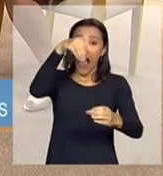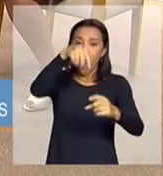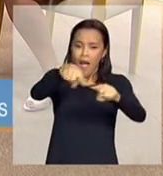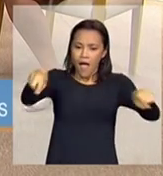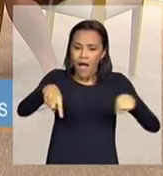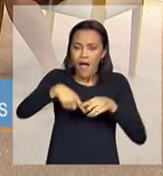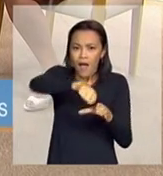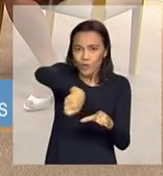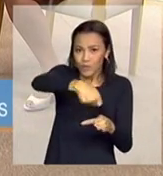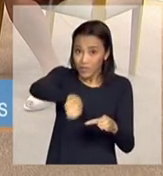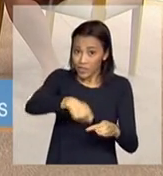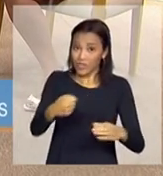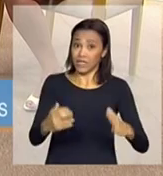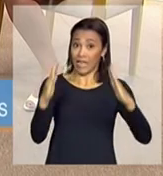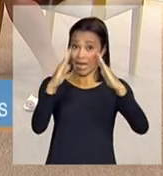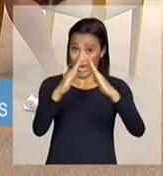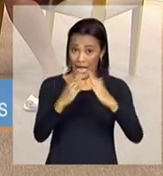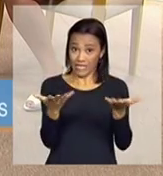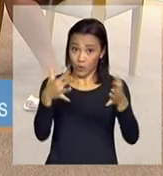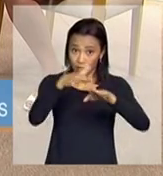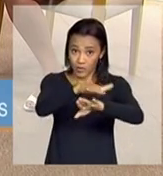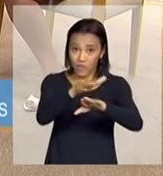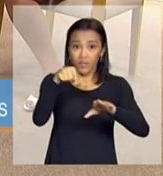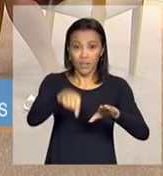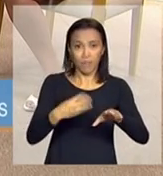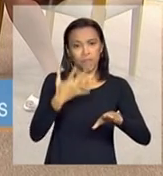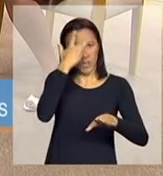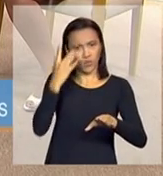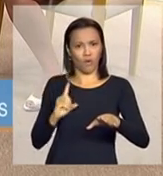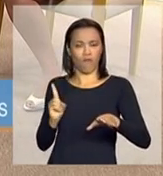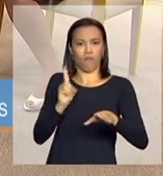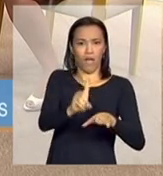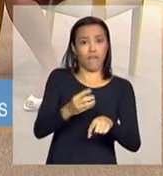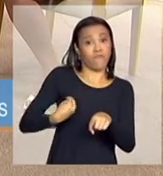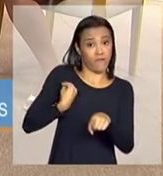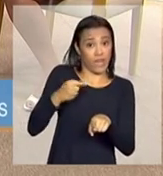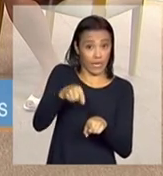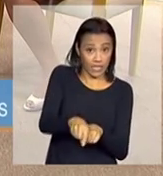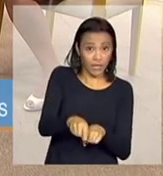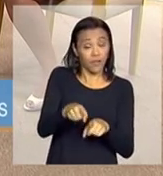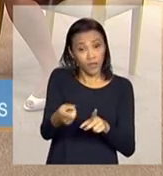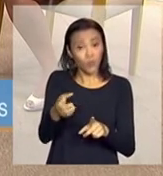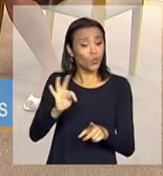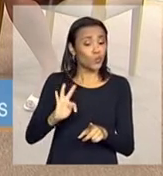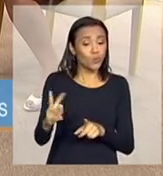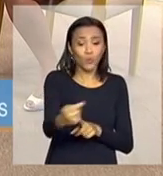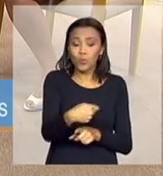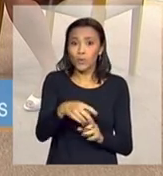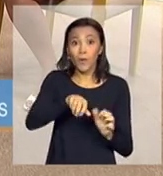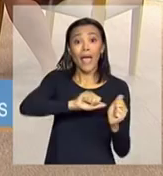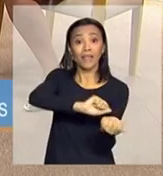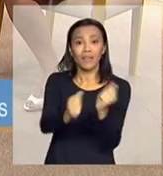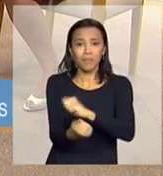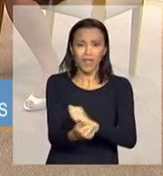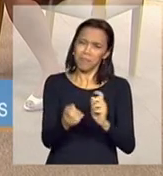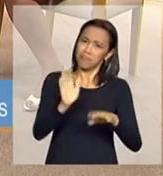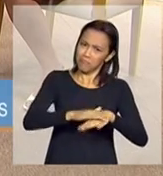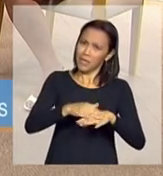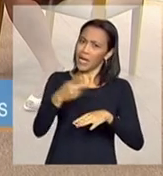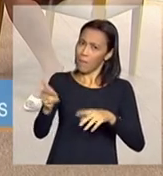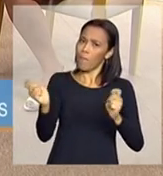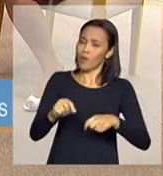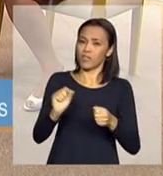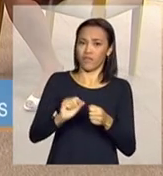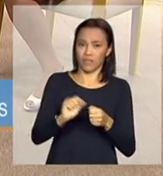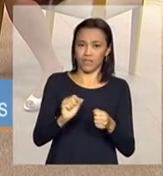vai existir essa pessoa, ela é toda adaptada para que ela possa fazer o café. Então, tem cuidadores